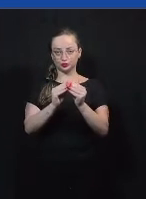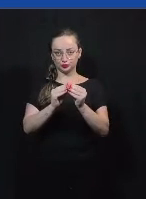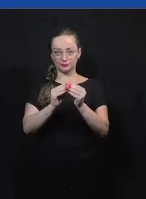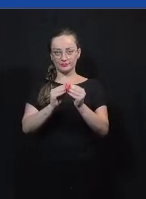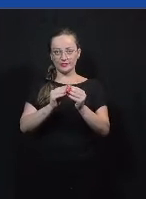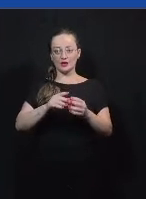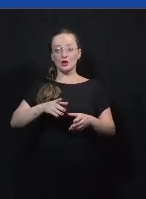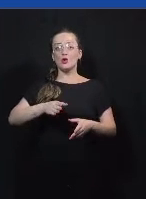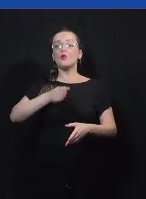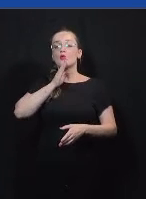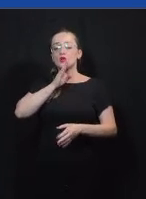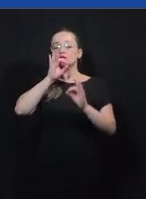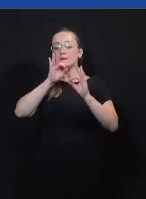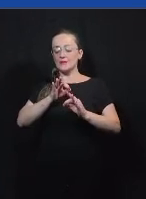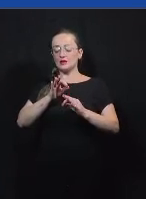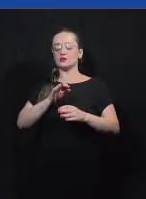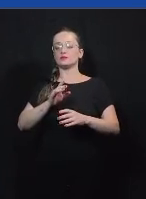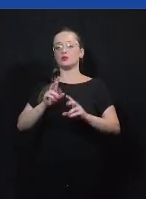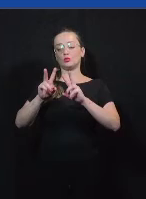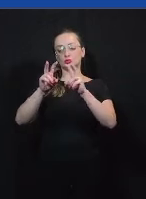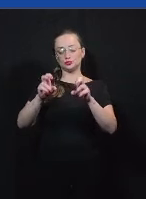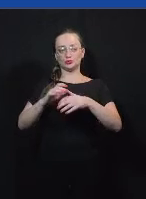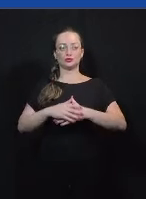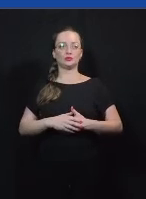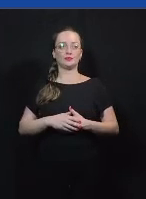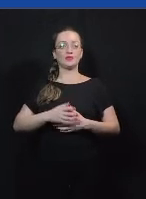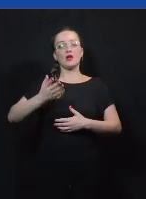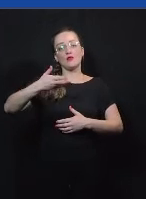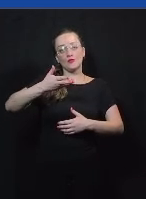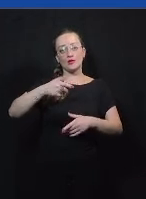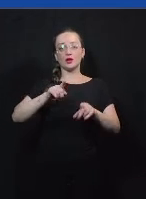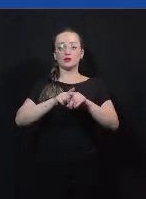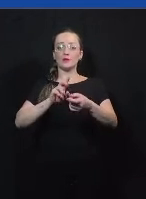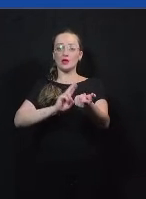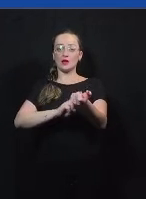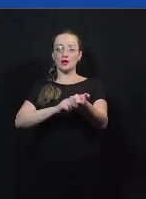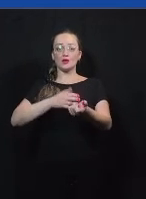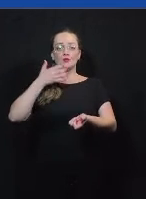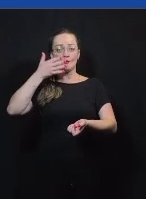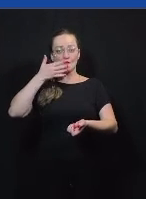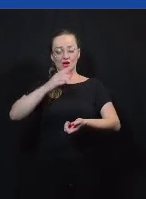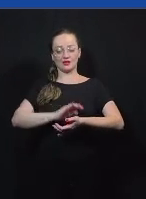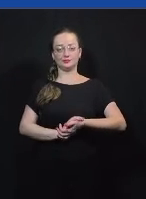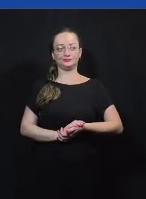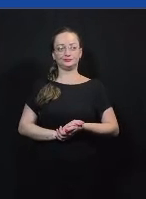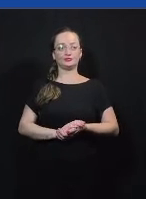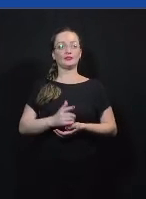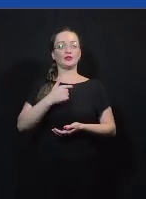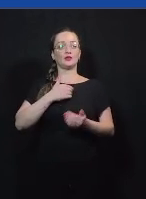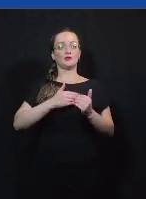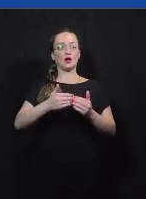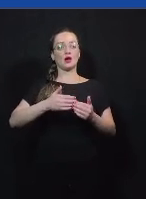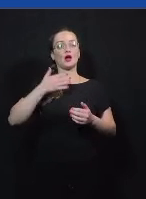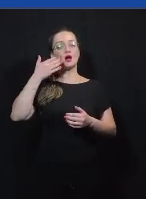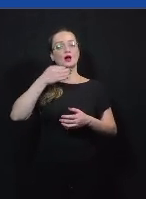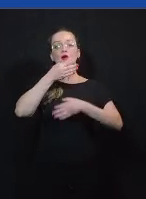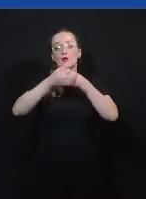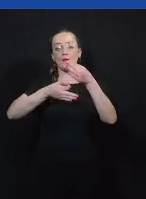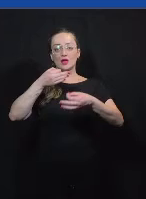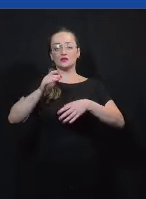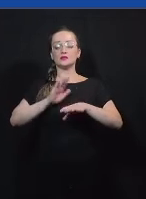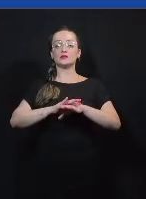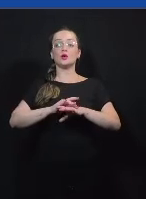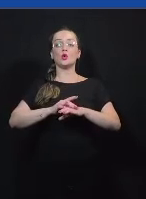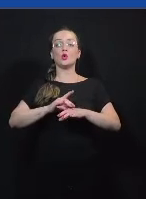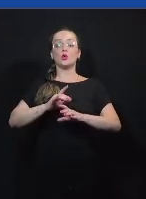domínio e segurança na fala, tom de voz, velocidade e ritmo da fala. Quando a gente vai para a argumentação, o ideal